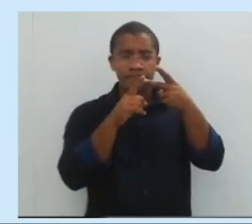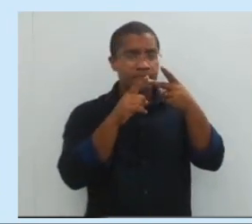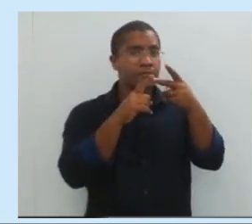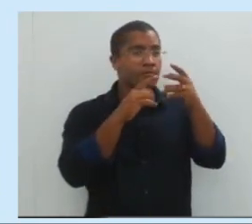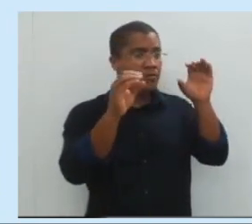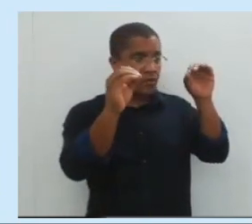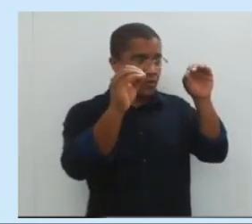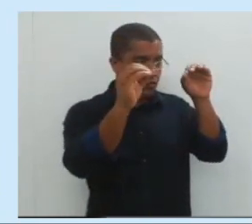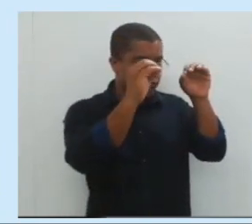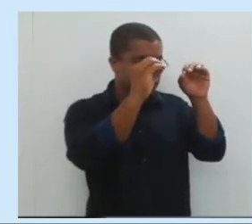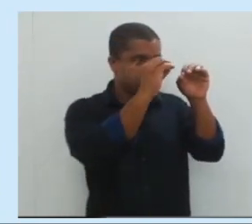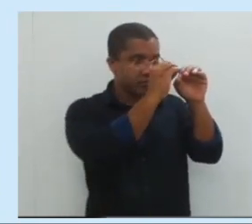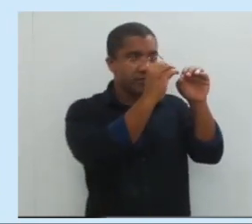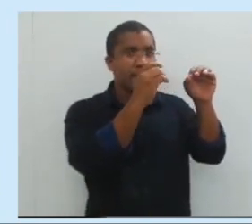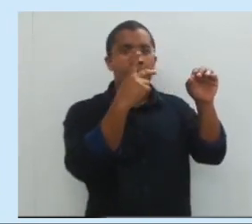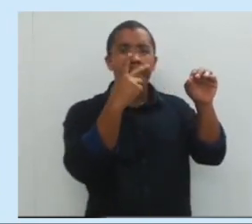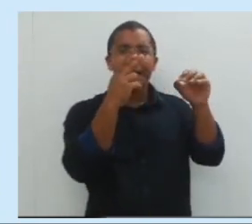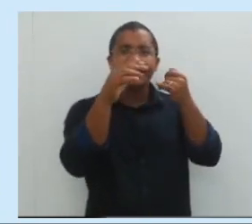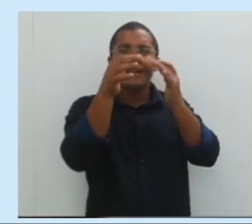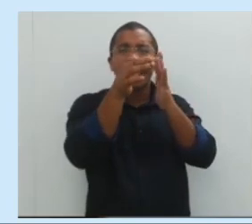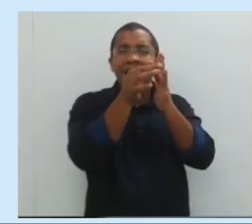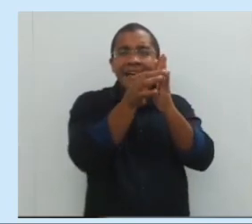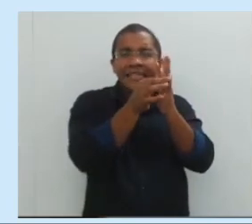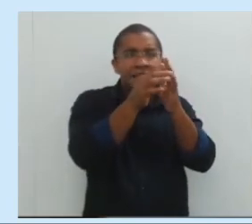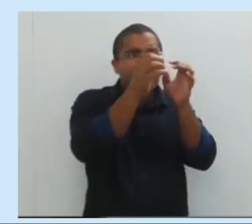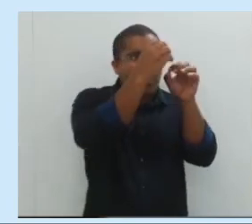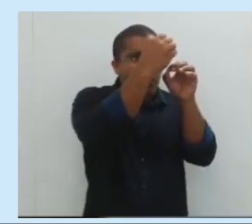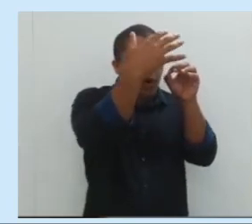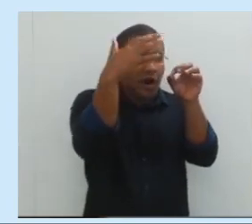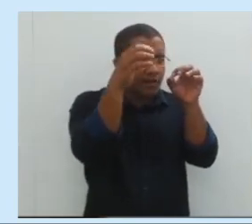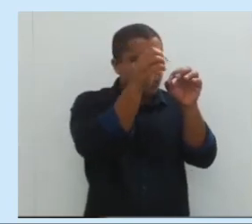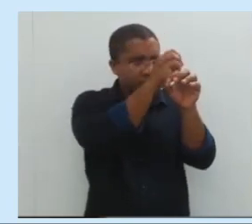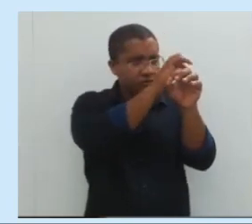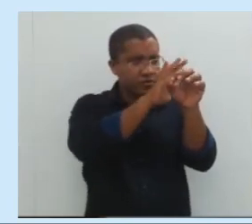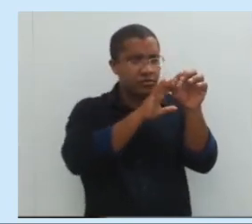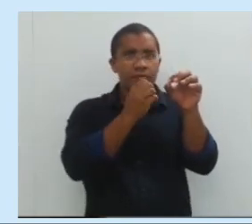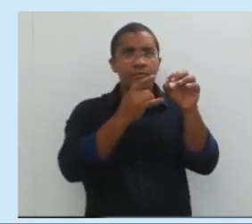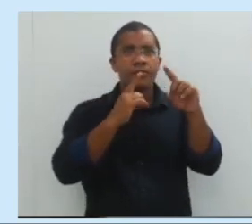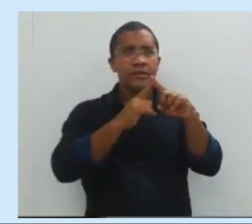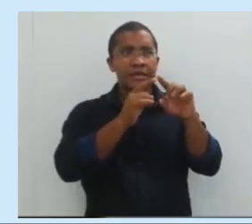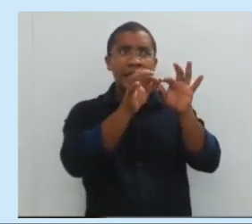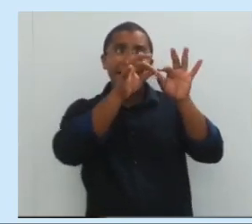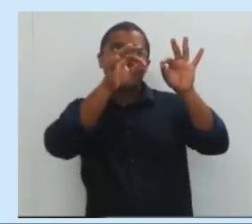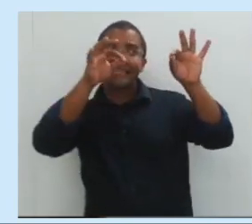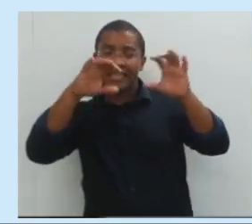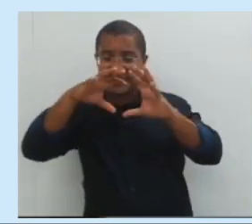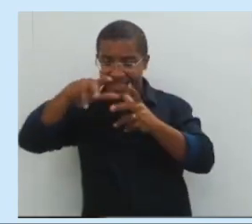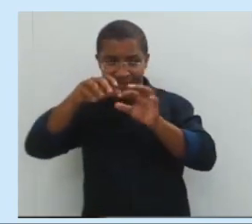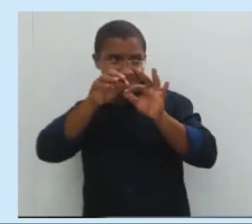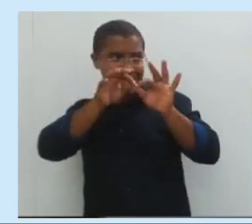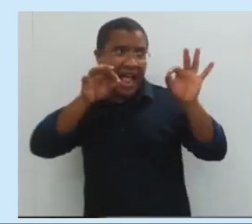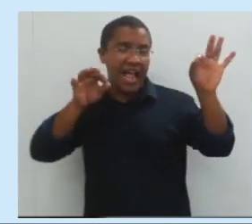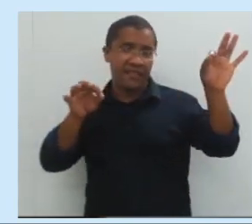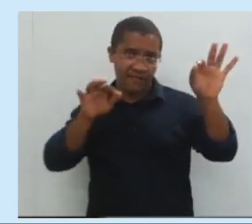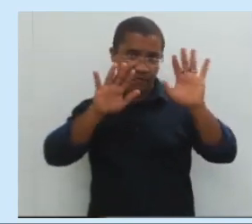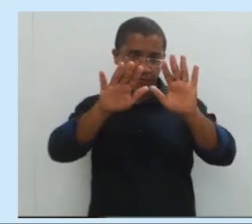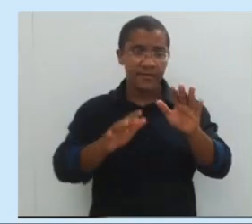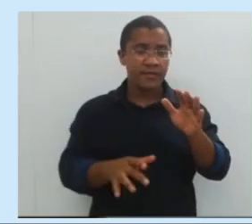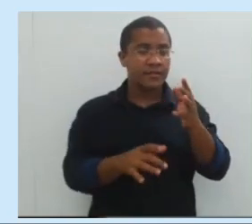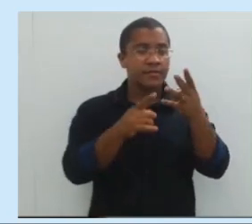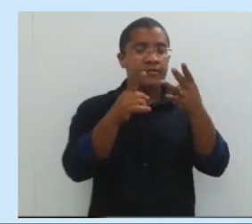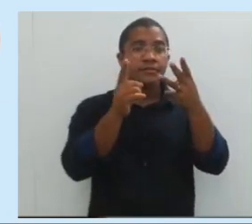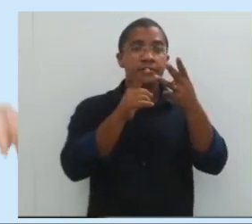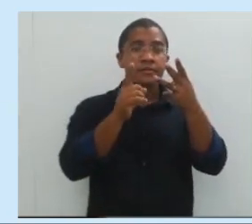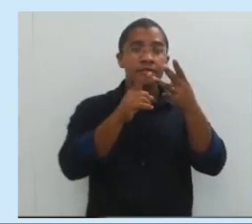anelar. Deixou ali um anelzinho brilhoso. Porque está muito distante da Terra. E